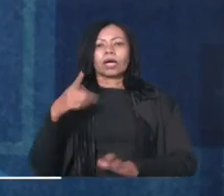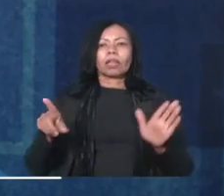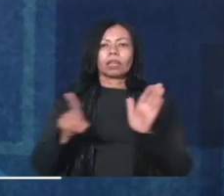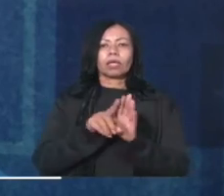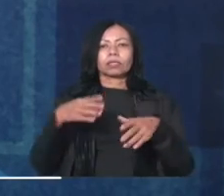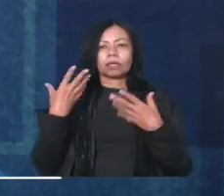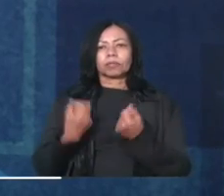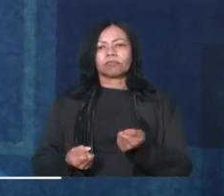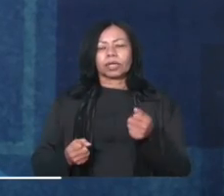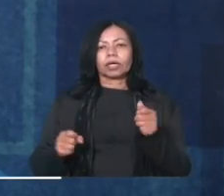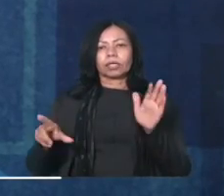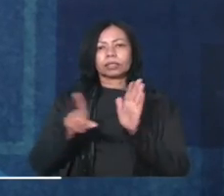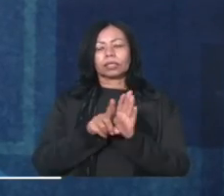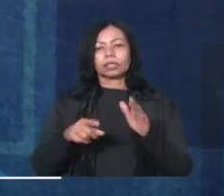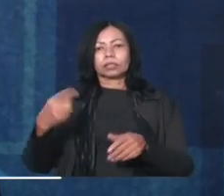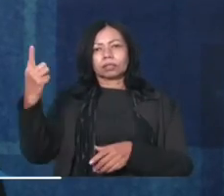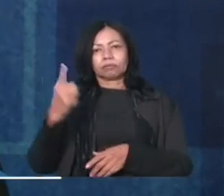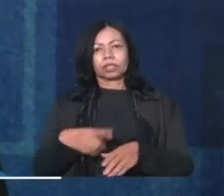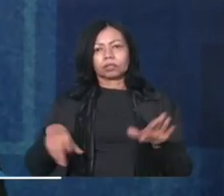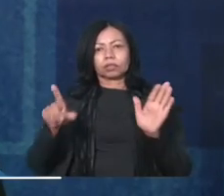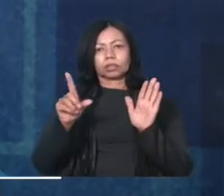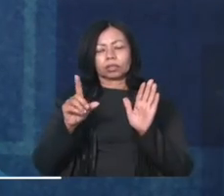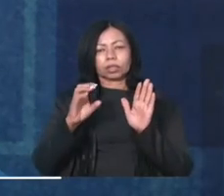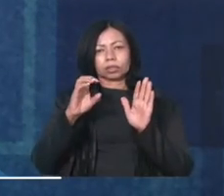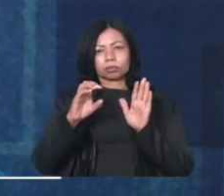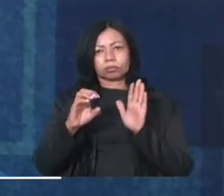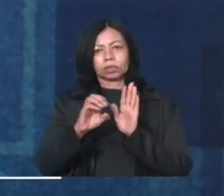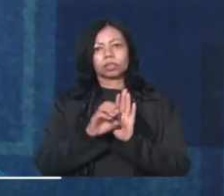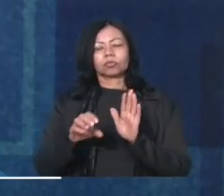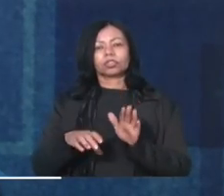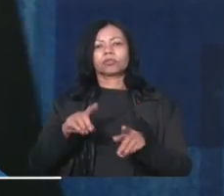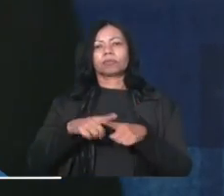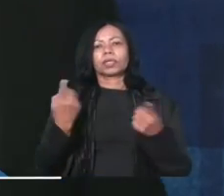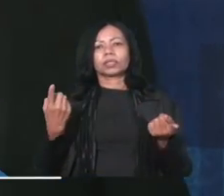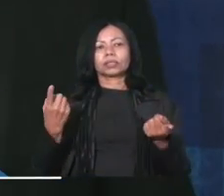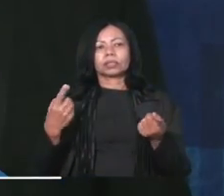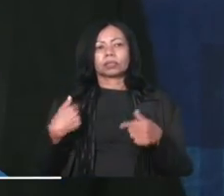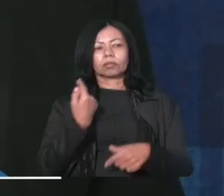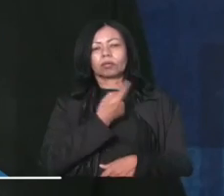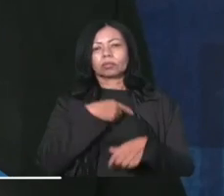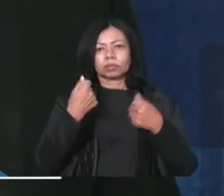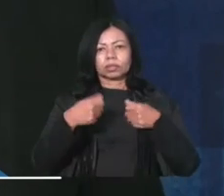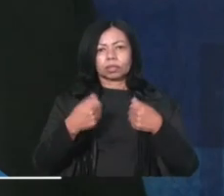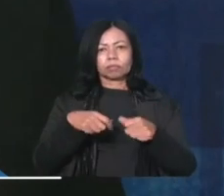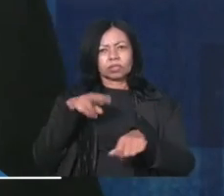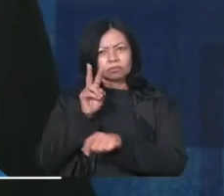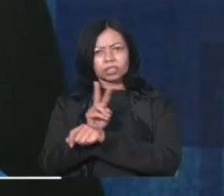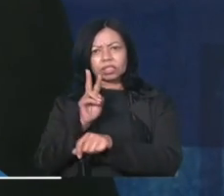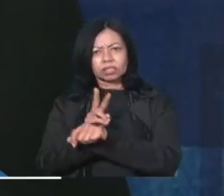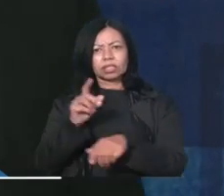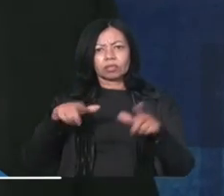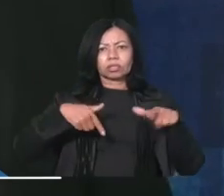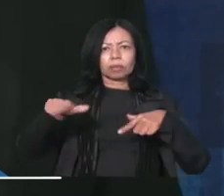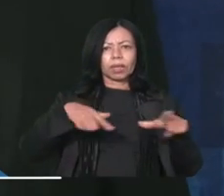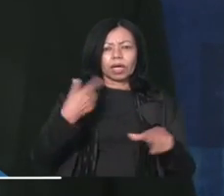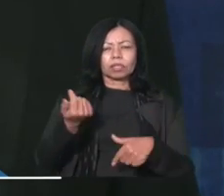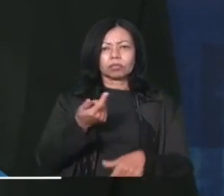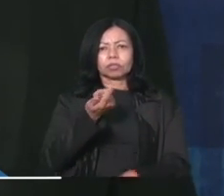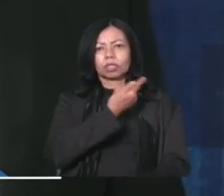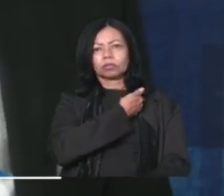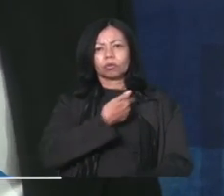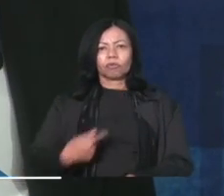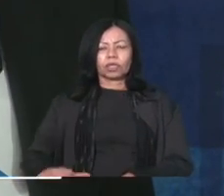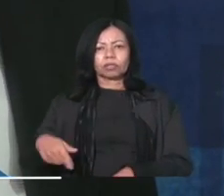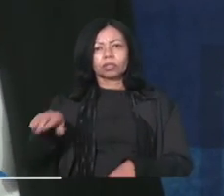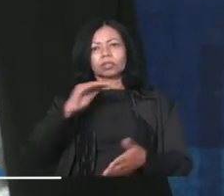aprovar as leis que vêm do Executivo, ok. Mas é um papel nosso fiscalizar as ações do governo. Todos os secretários,